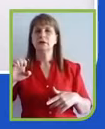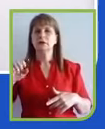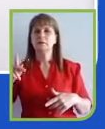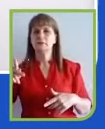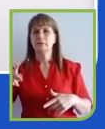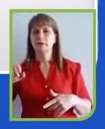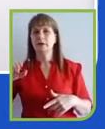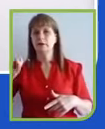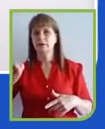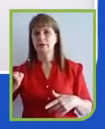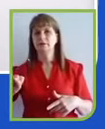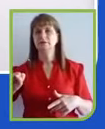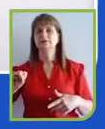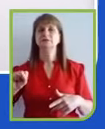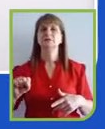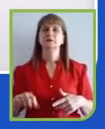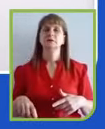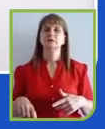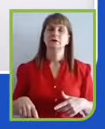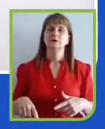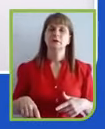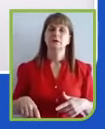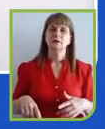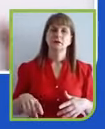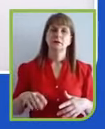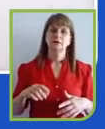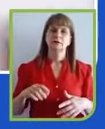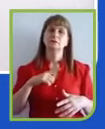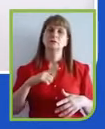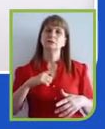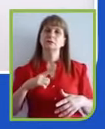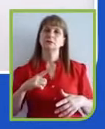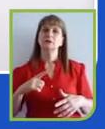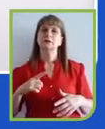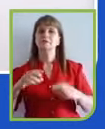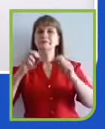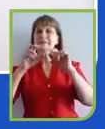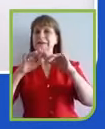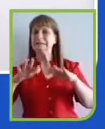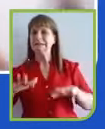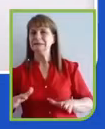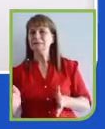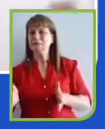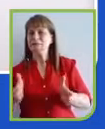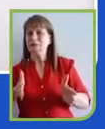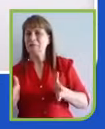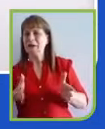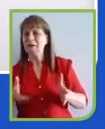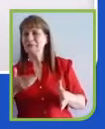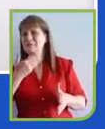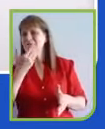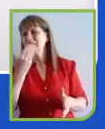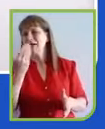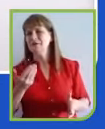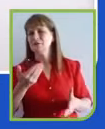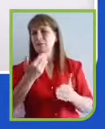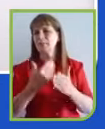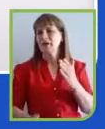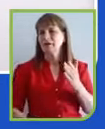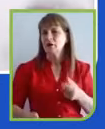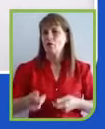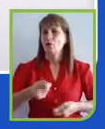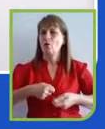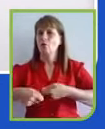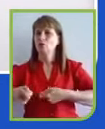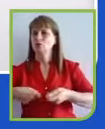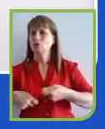a sociedade. Quando a gente está numa crise dessa, é muito fácil a gente perder o controle e perder o sentido de quem realmente está precisando